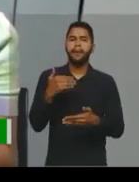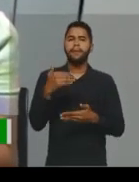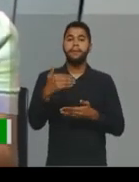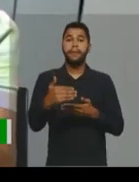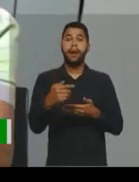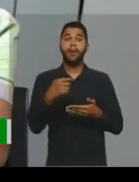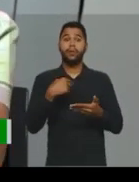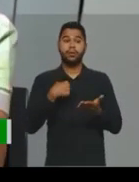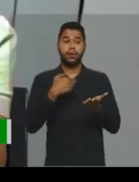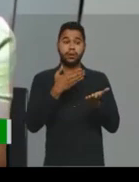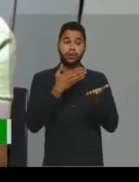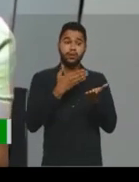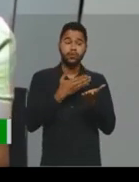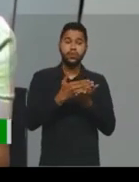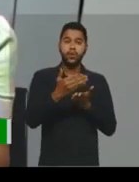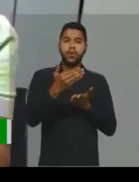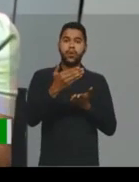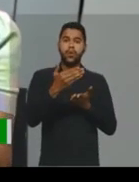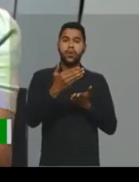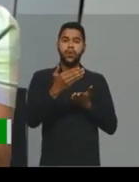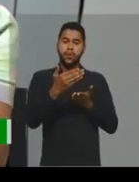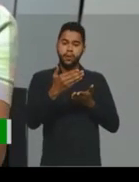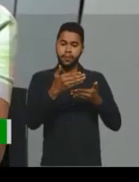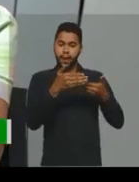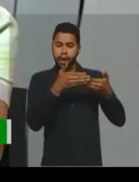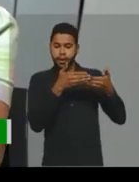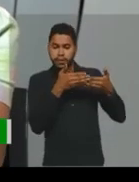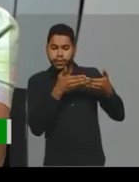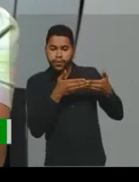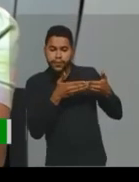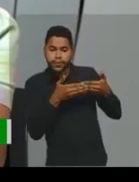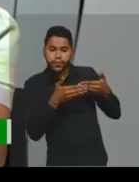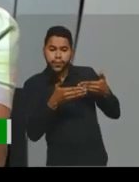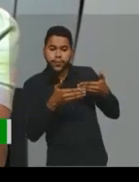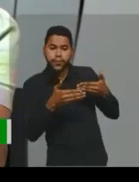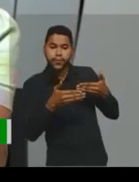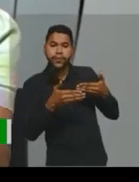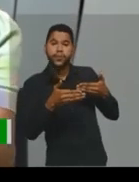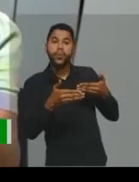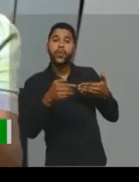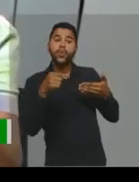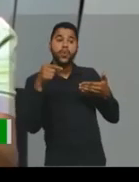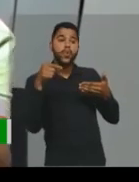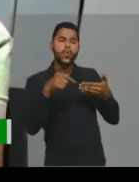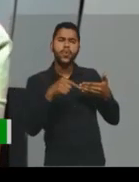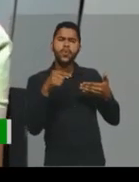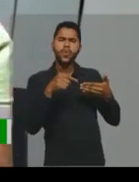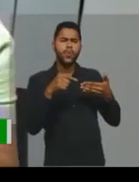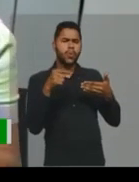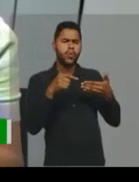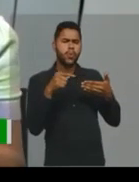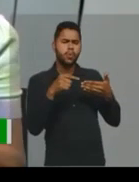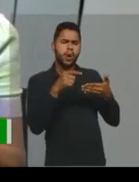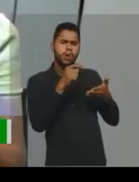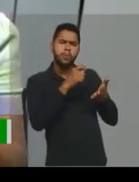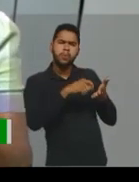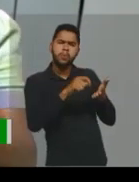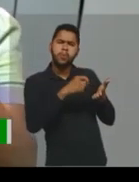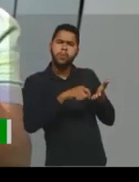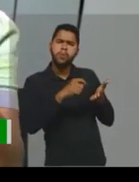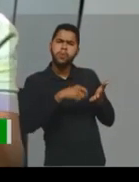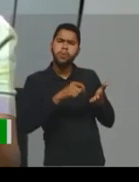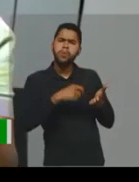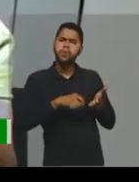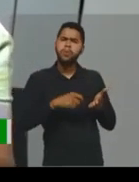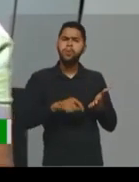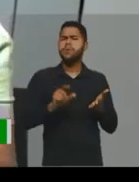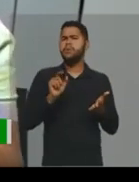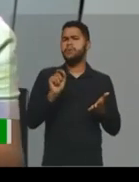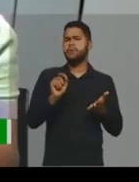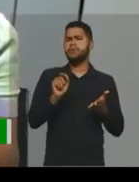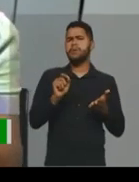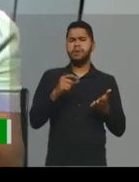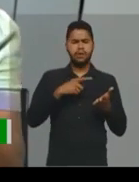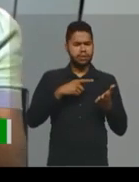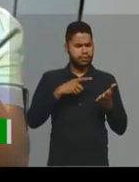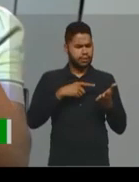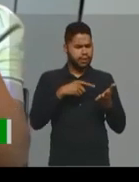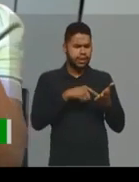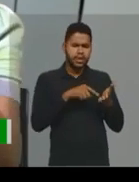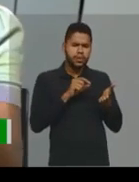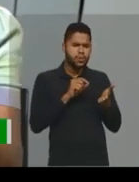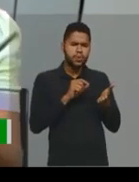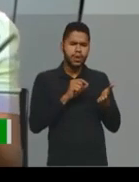introdução, no desenvolvimento, naquele desenvolvimento que você vai falar, né? O que vai ter nesse